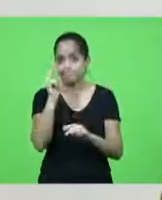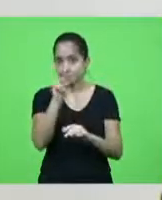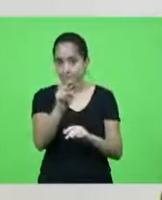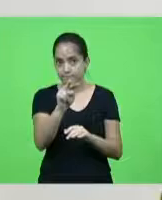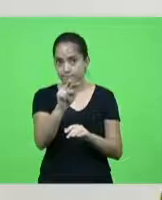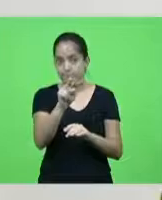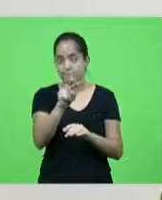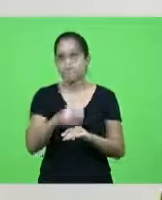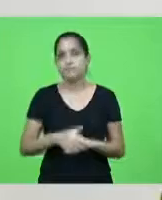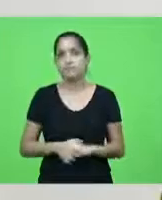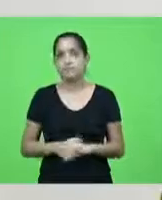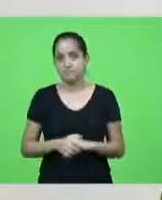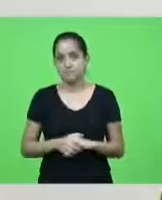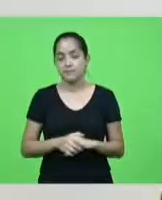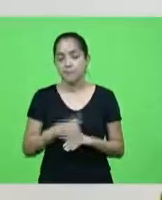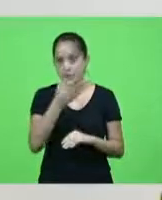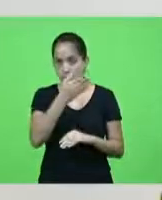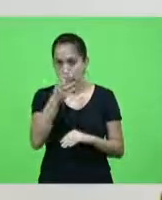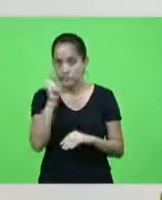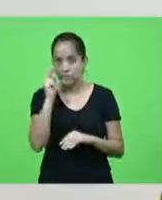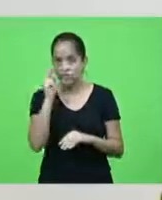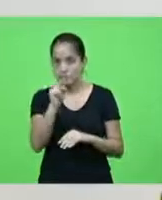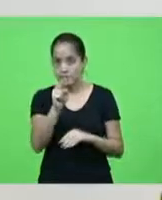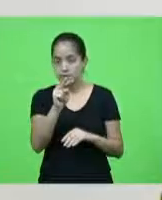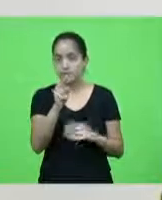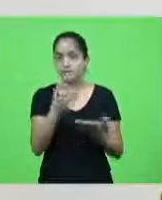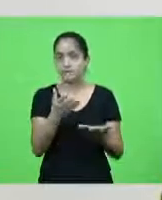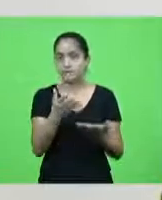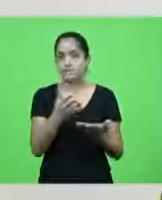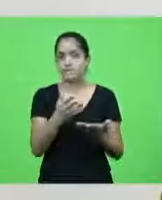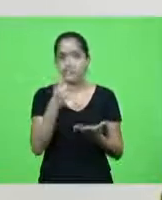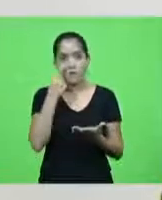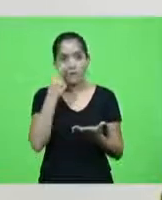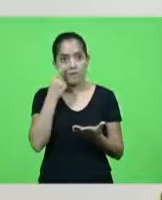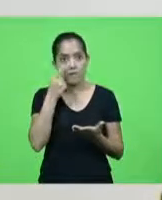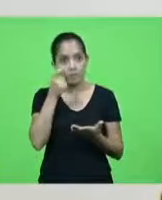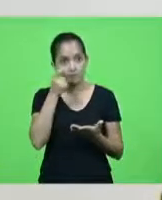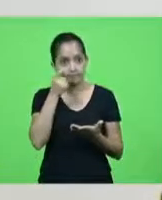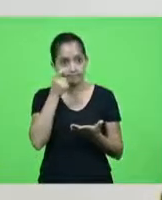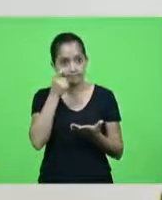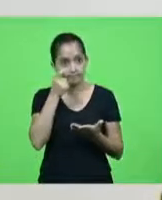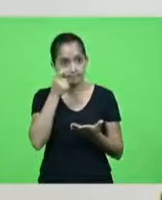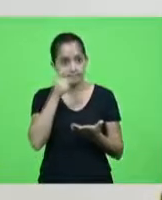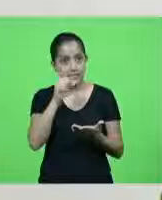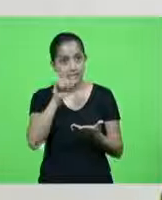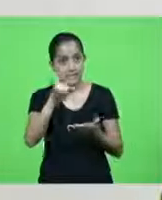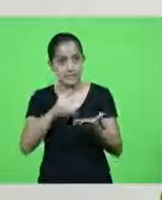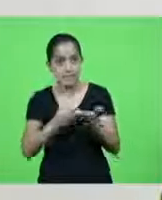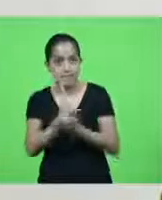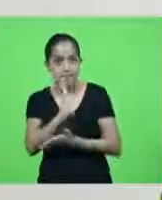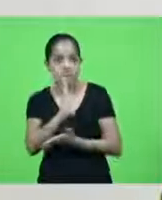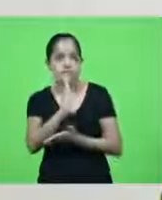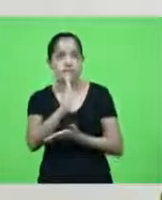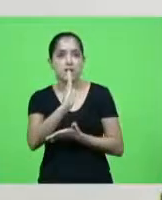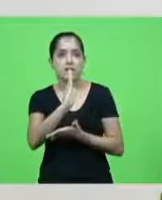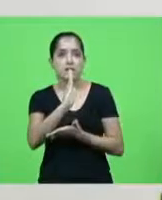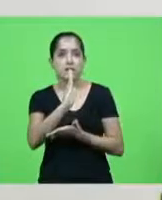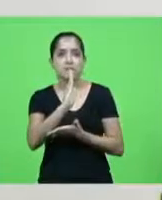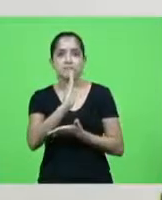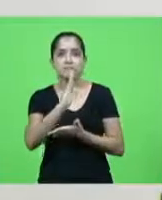estou de olho nos senhores porque se aprovarem esta revisão vai ser a maior